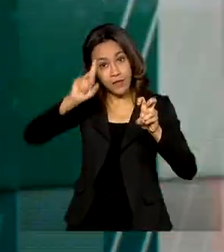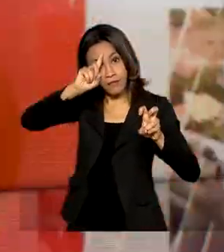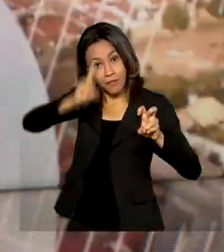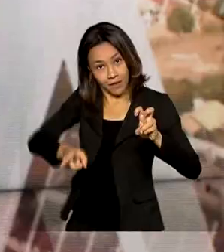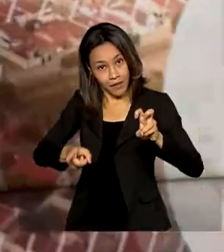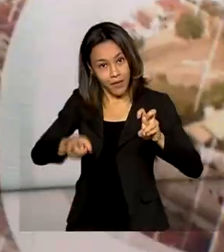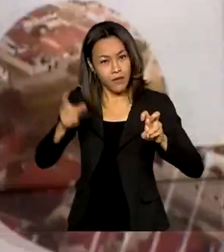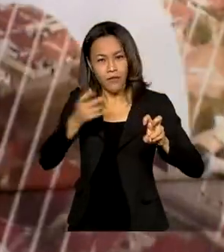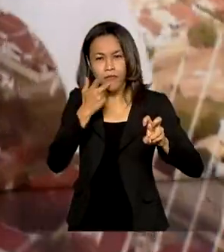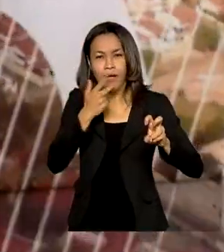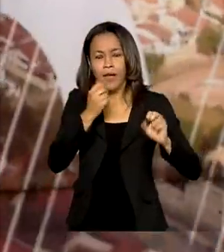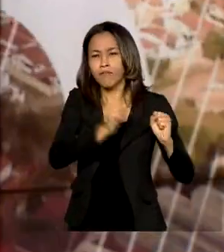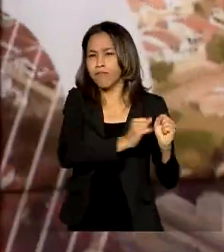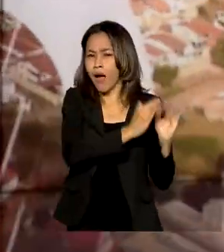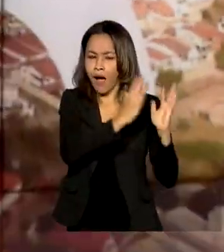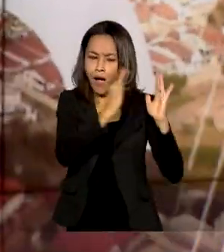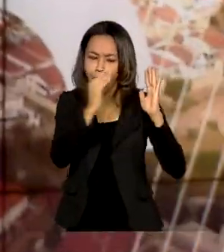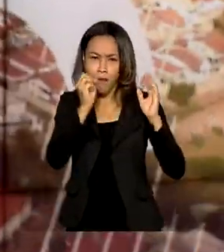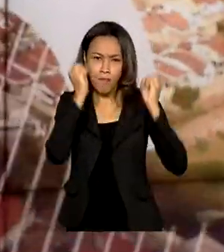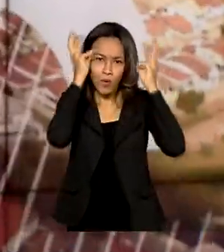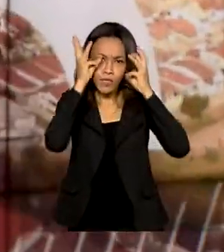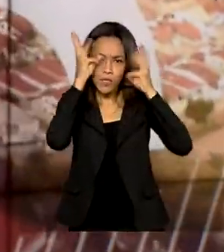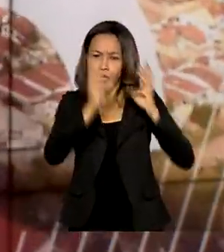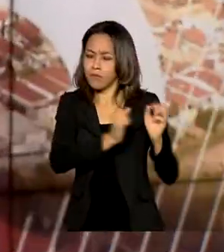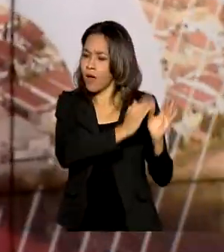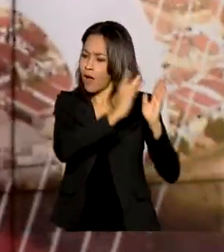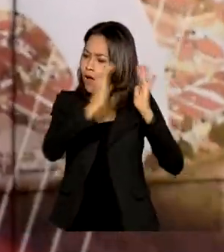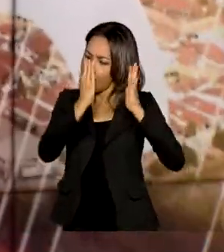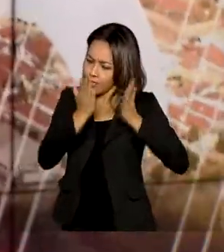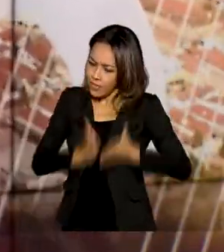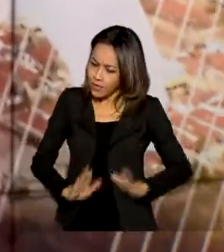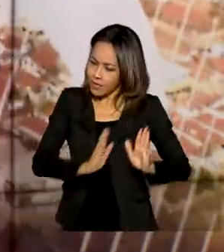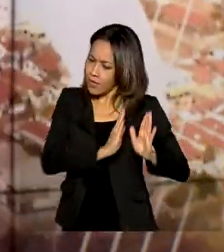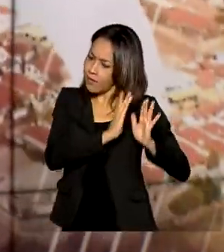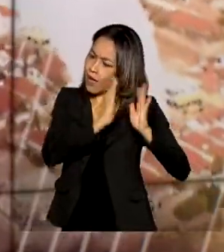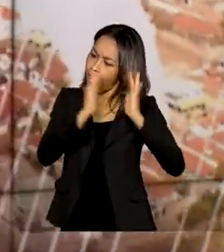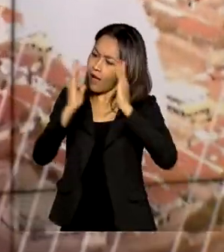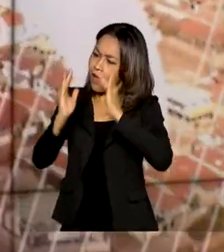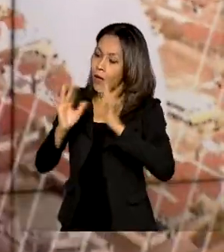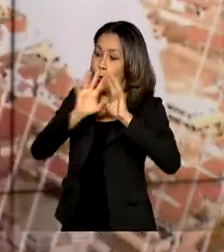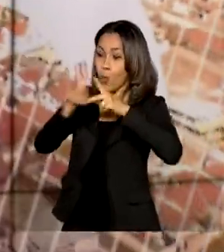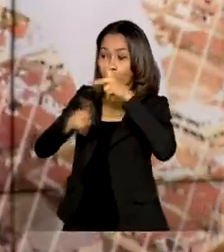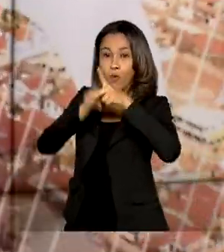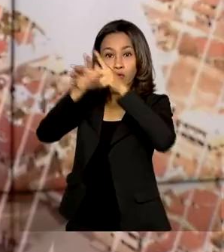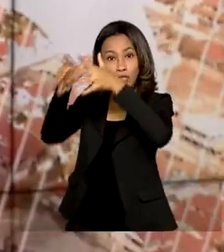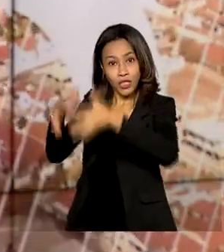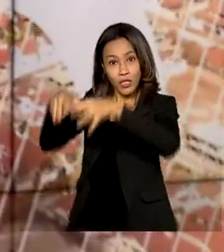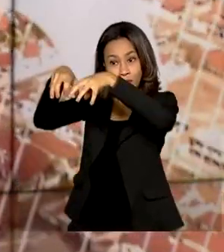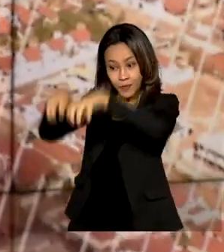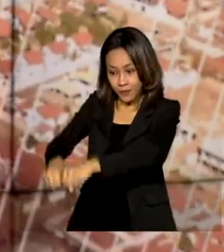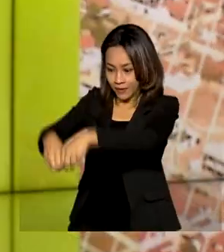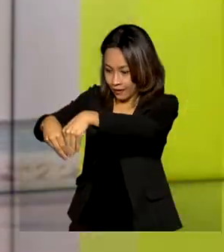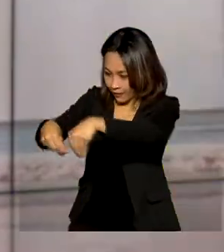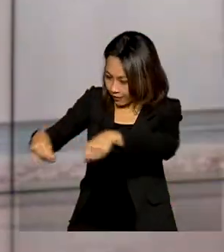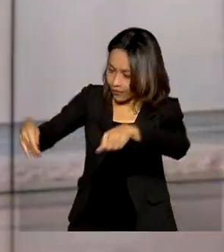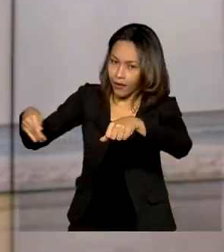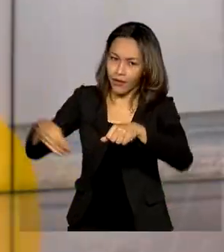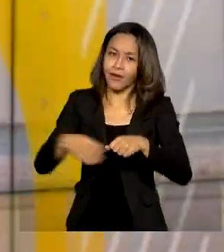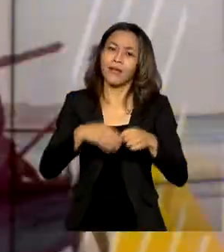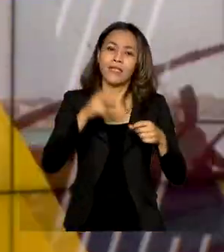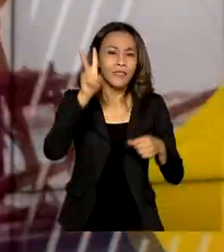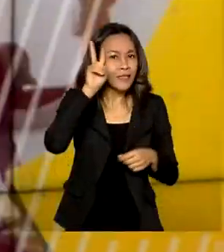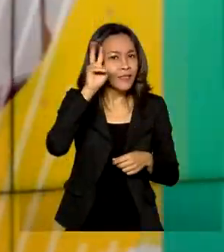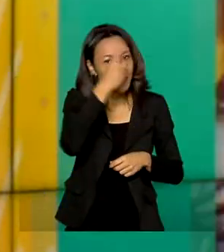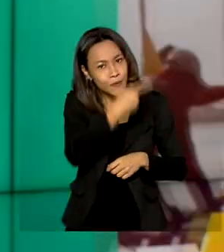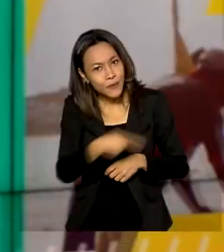reconta a saga de Moisés desde o seu nascimento até a chegada de seu povo à Terra Prometida. A novela vai ao ar de segunda a